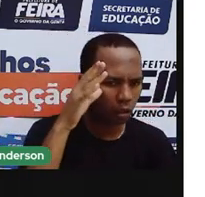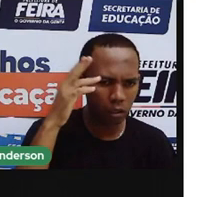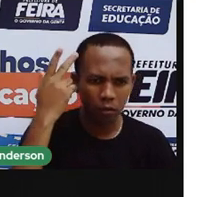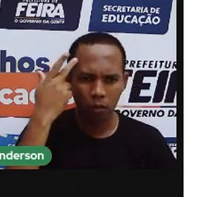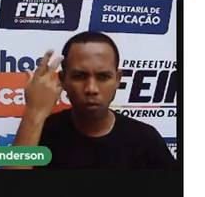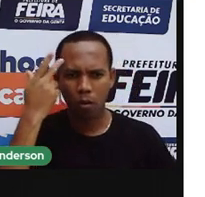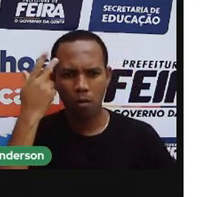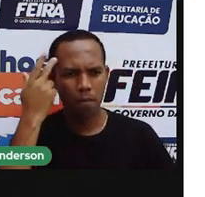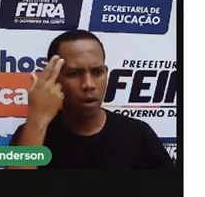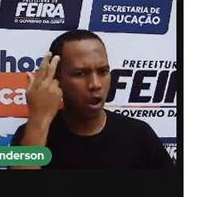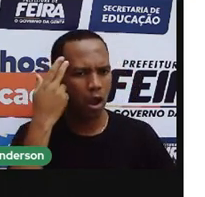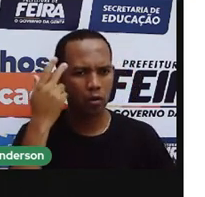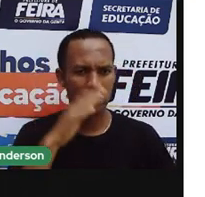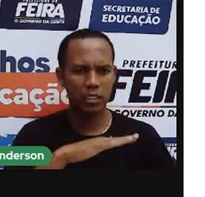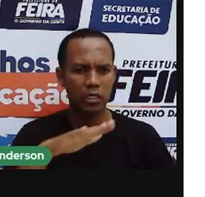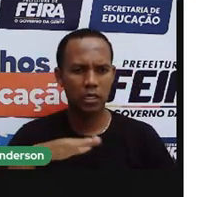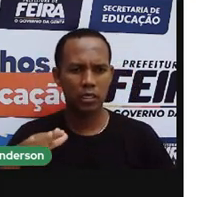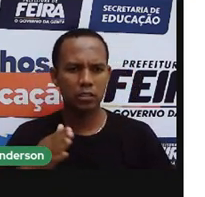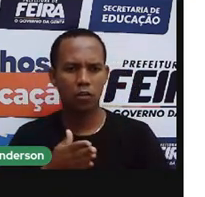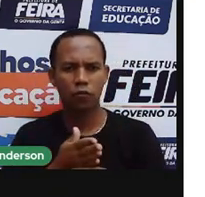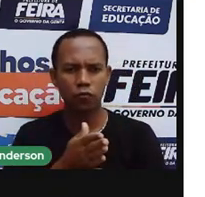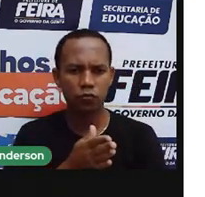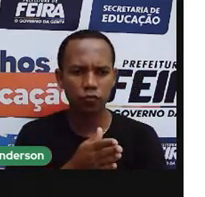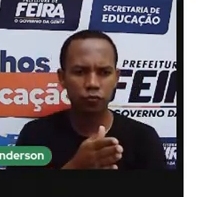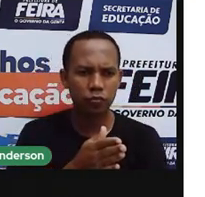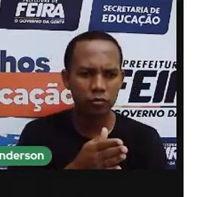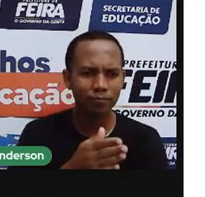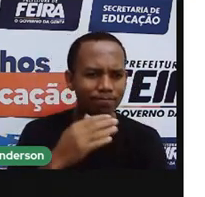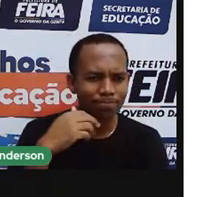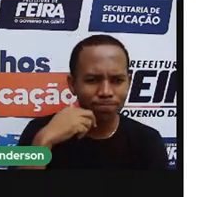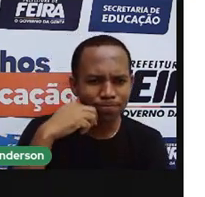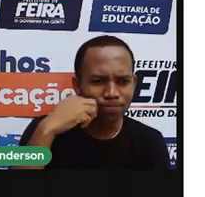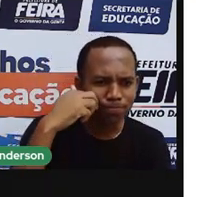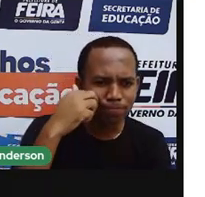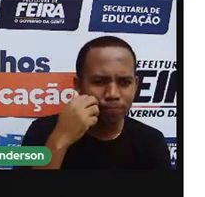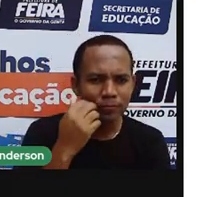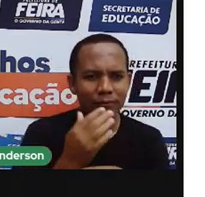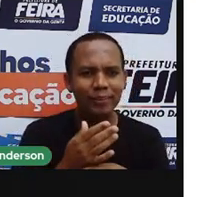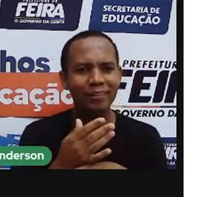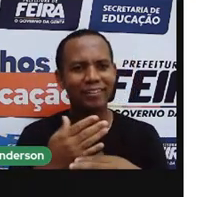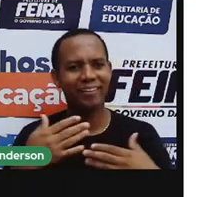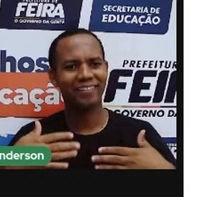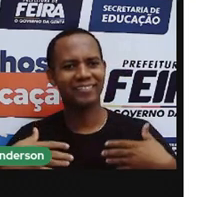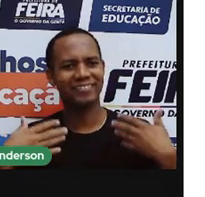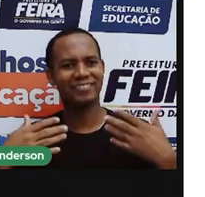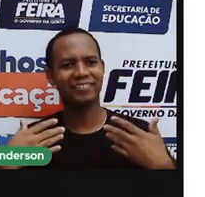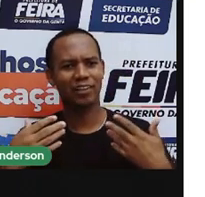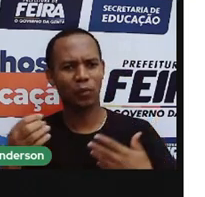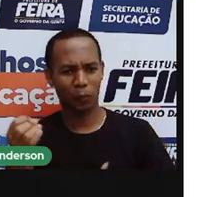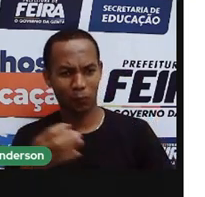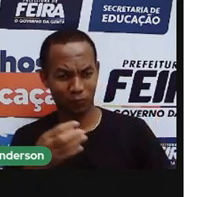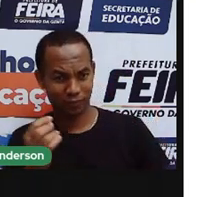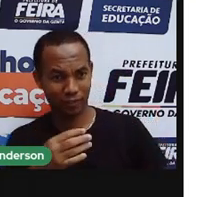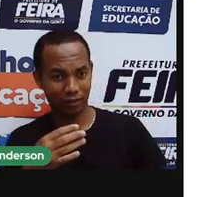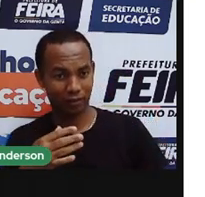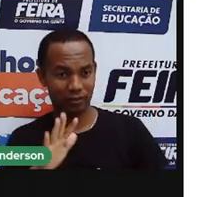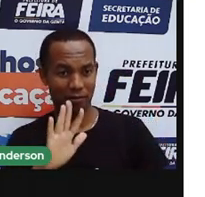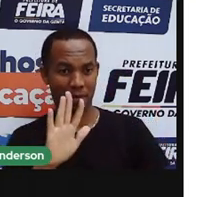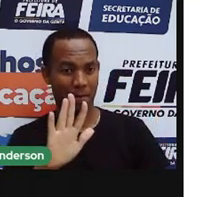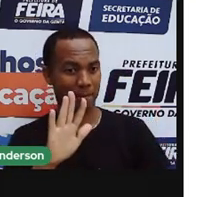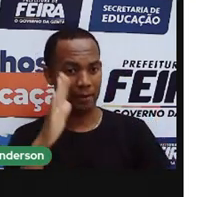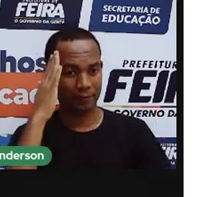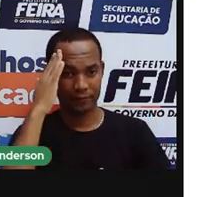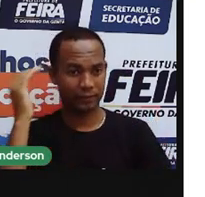toda criança, fui me aproximando timidamente e me encantando com as novidades. Mal